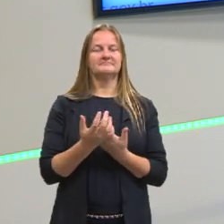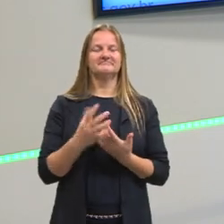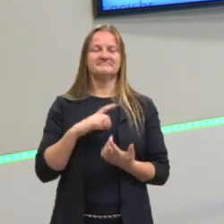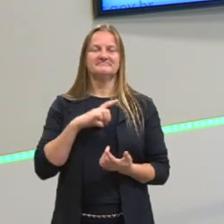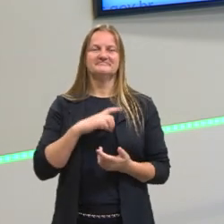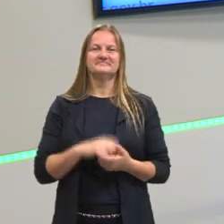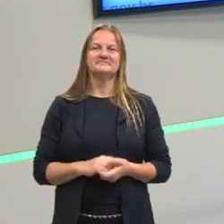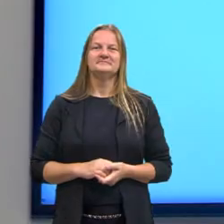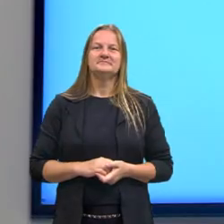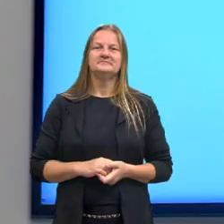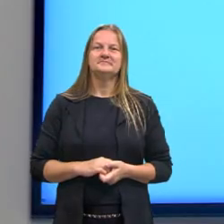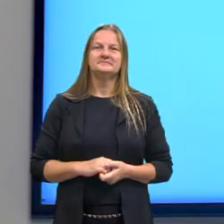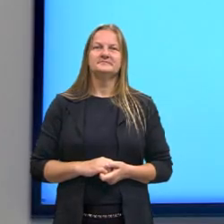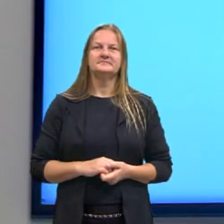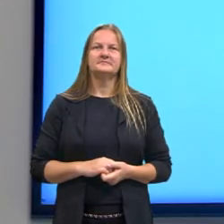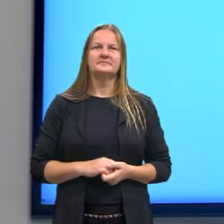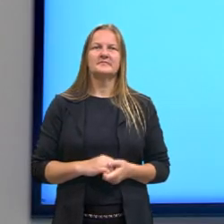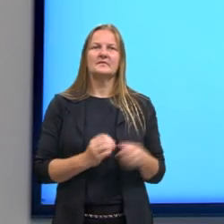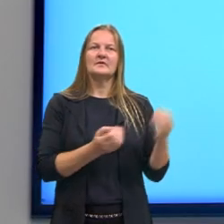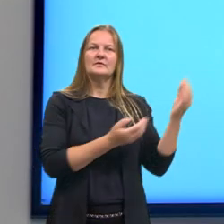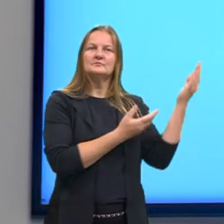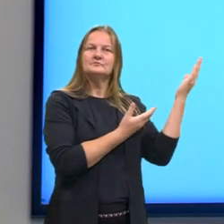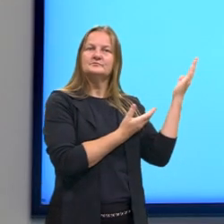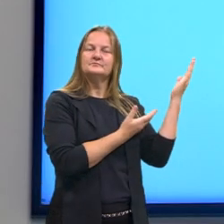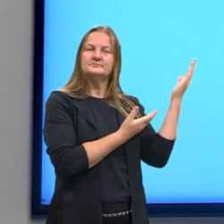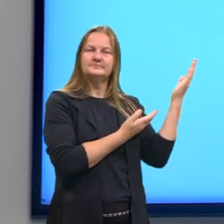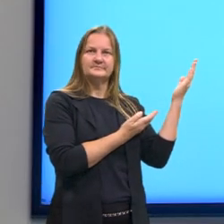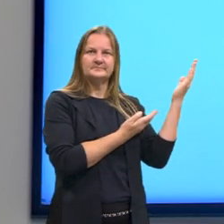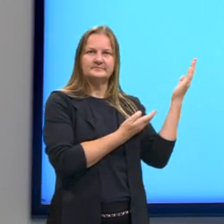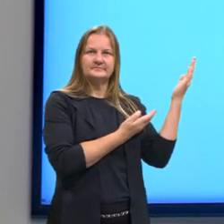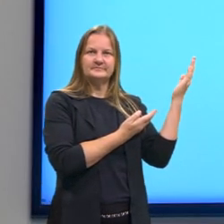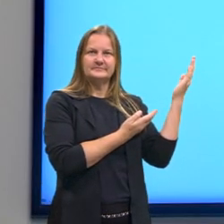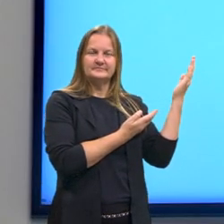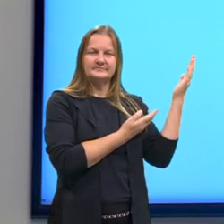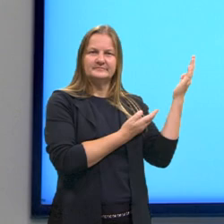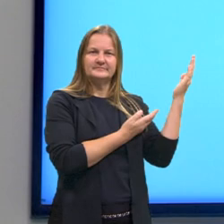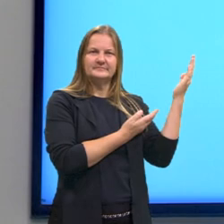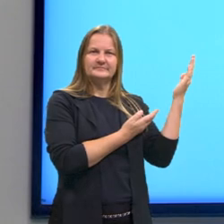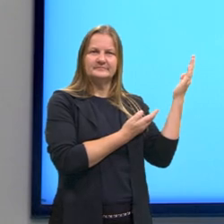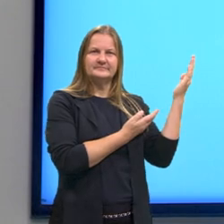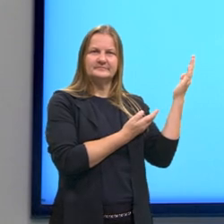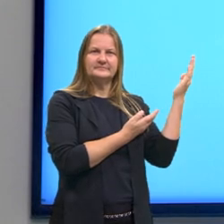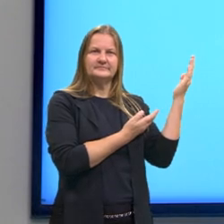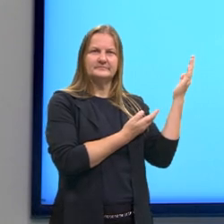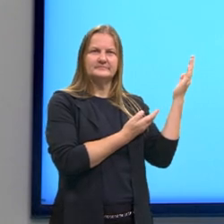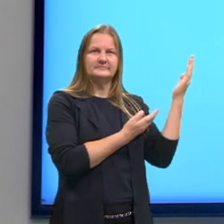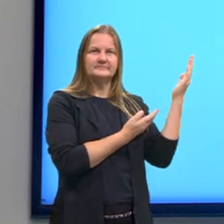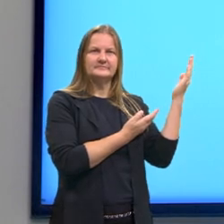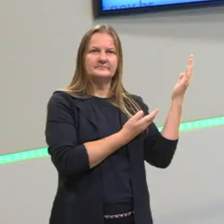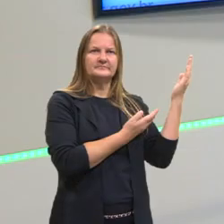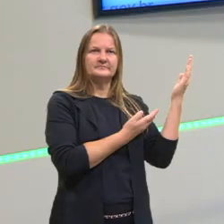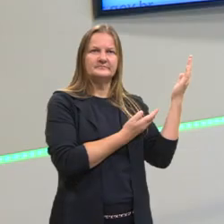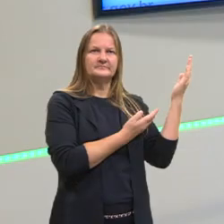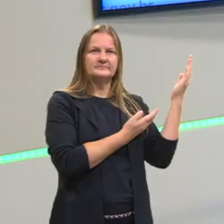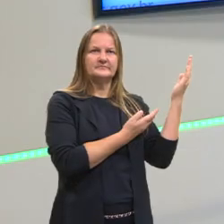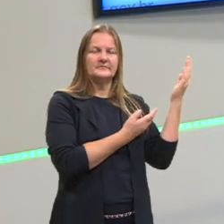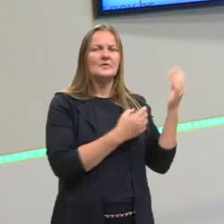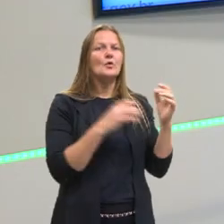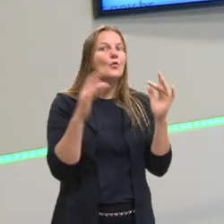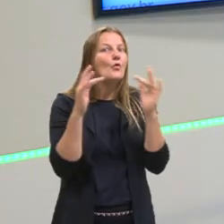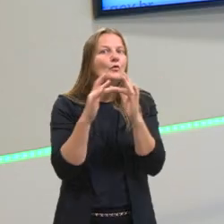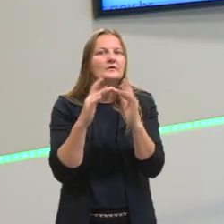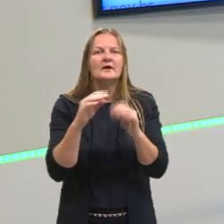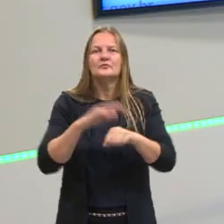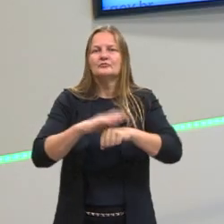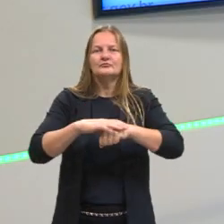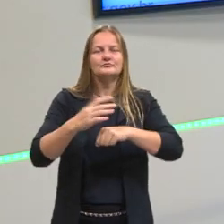Então, são esses dois, digamos assim, as maiores formas de contato social. Os